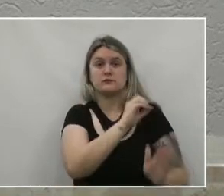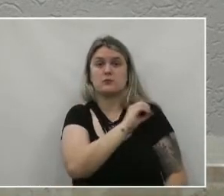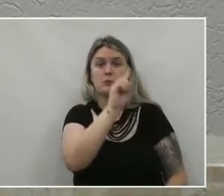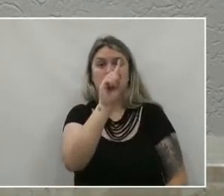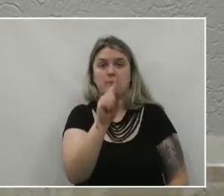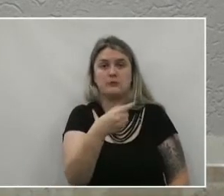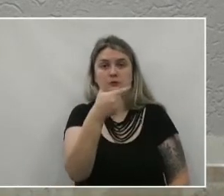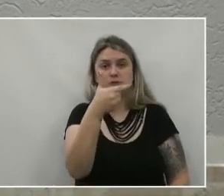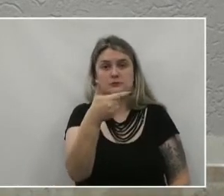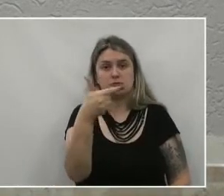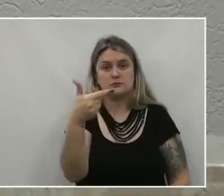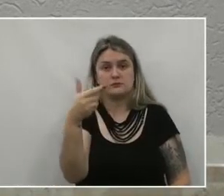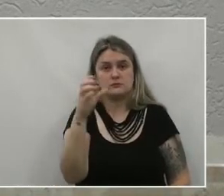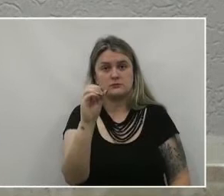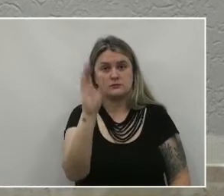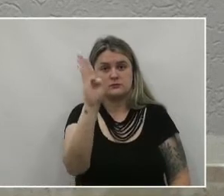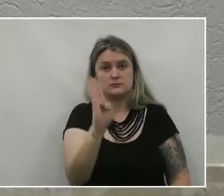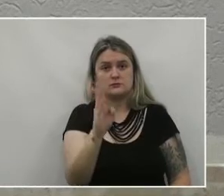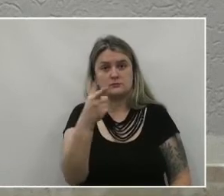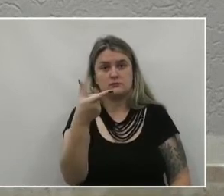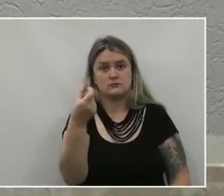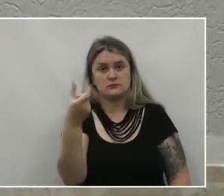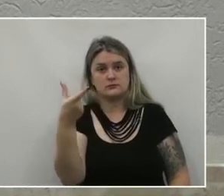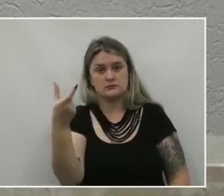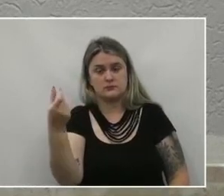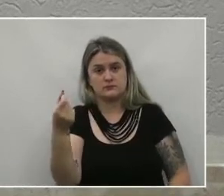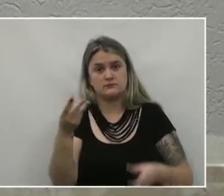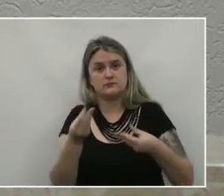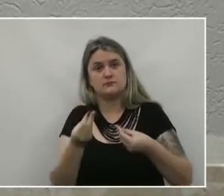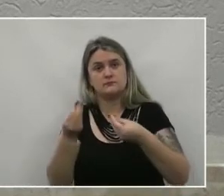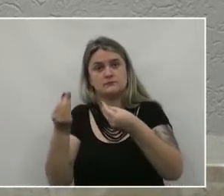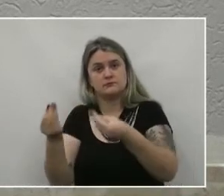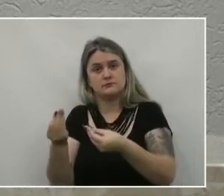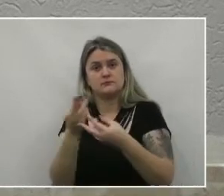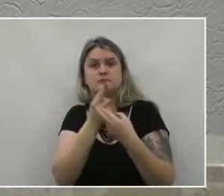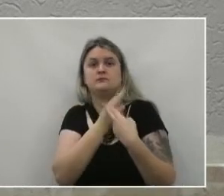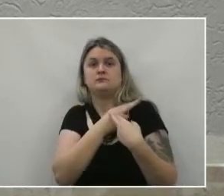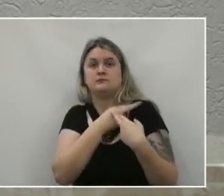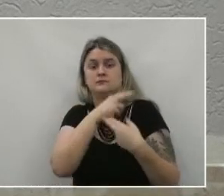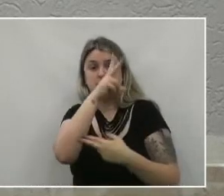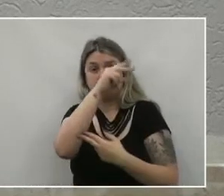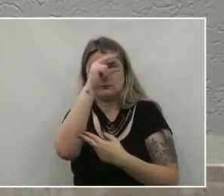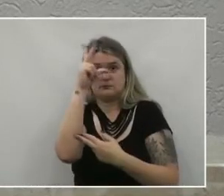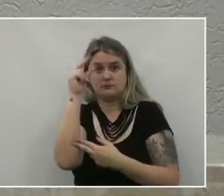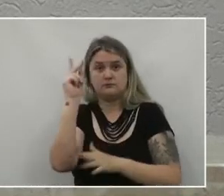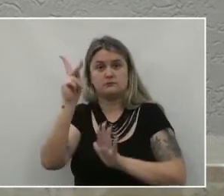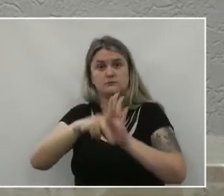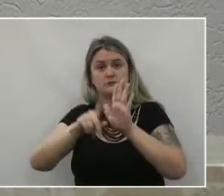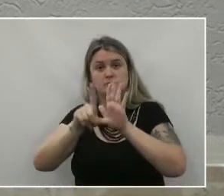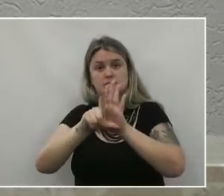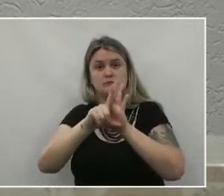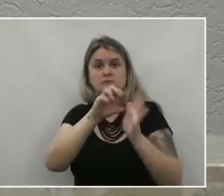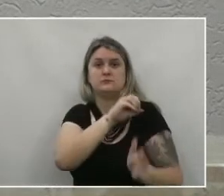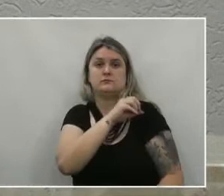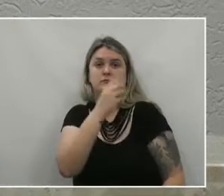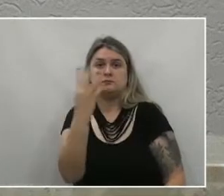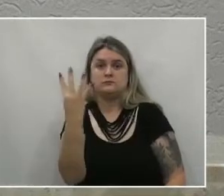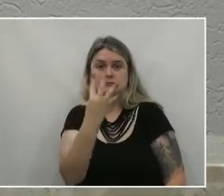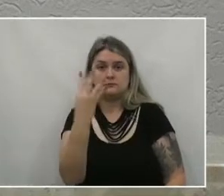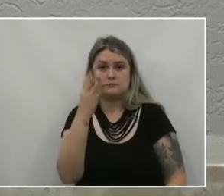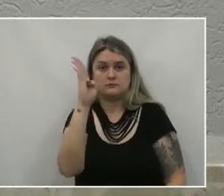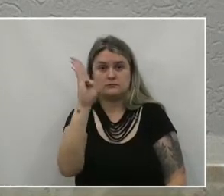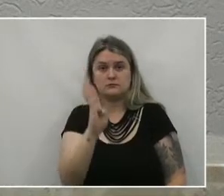1220, barra 2020 Em caminho do Poder Executivo Projeto de leitura de número 44,